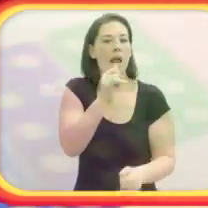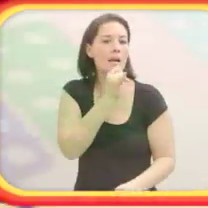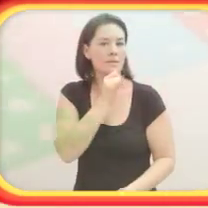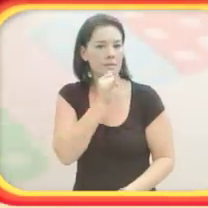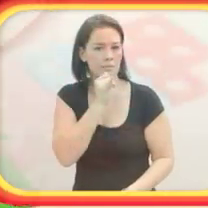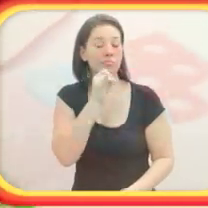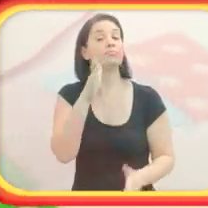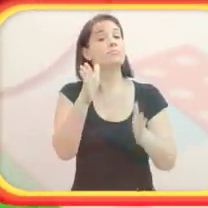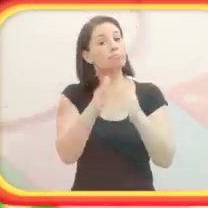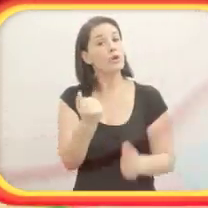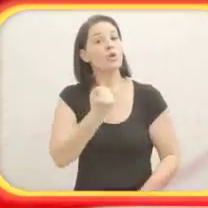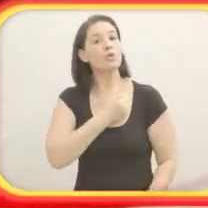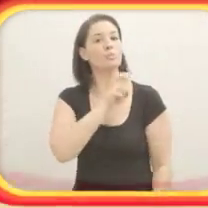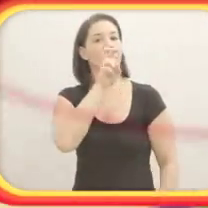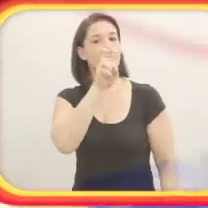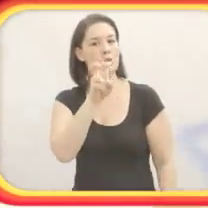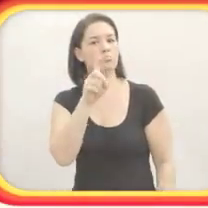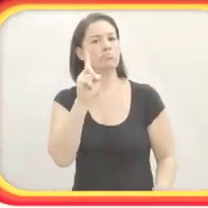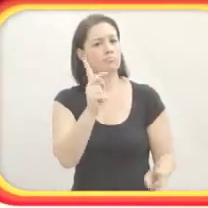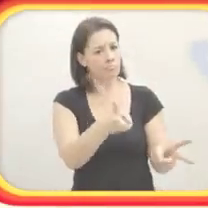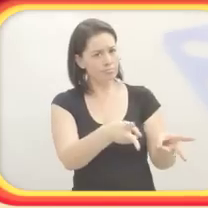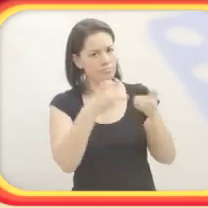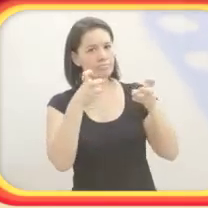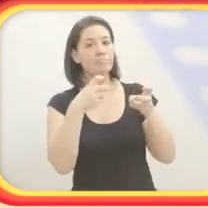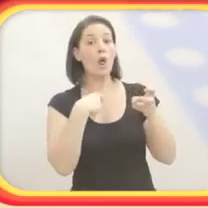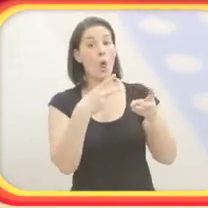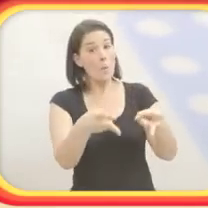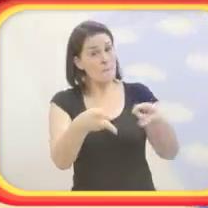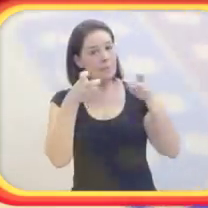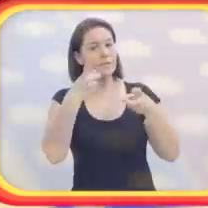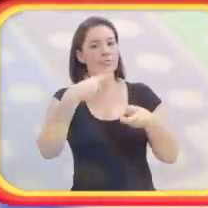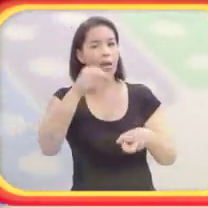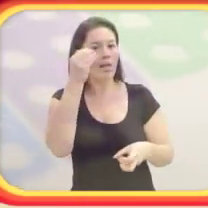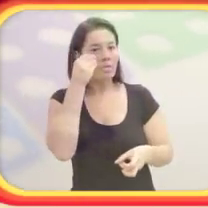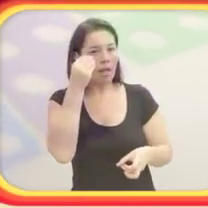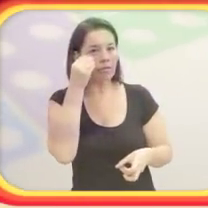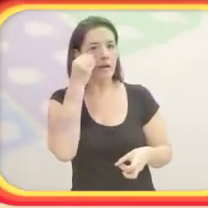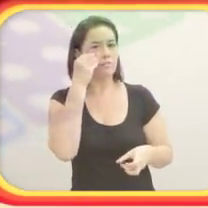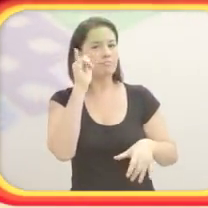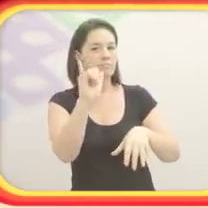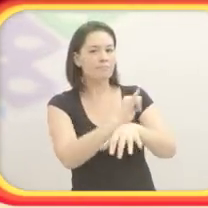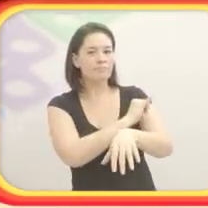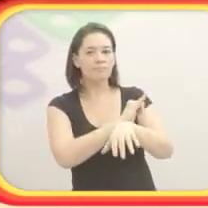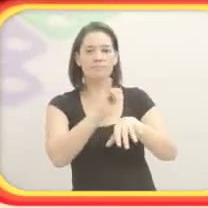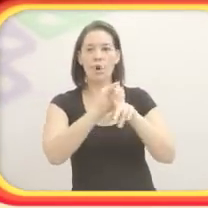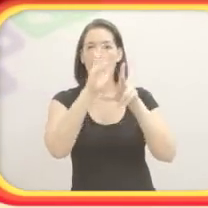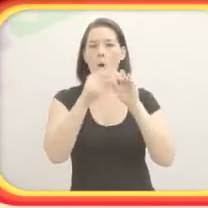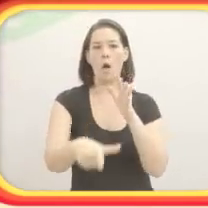pedia, por exemplo, o número 5, o que eu percebia? Eu percebia que eles tentavam